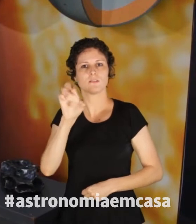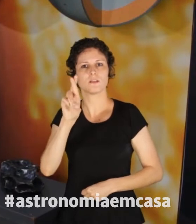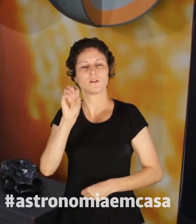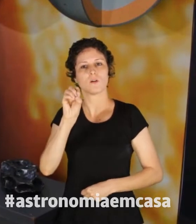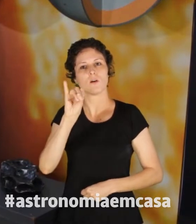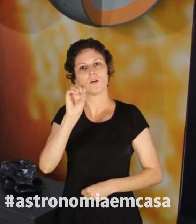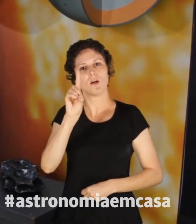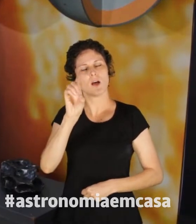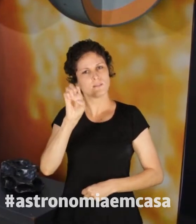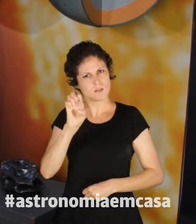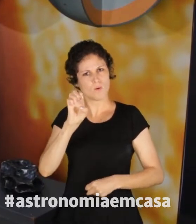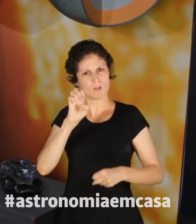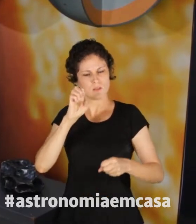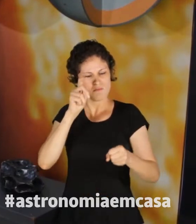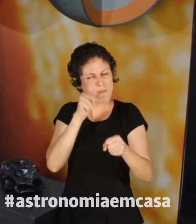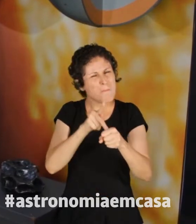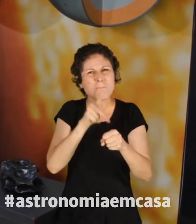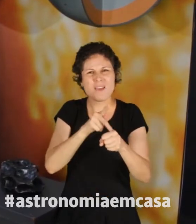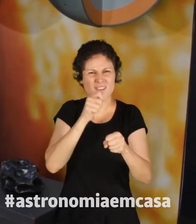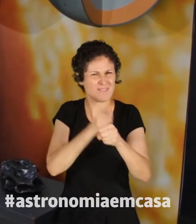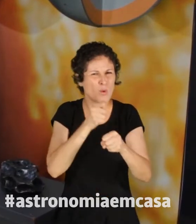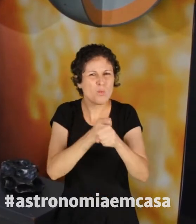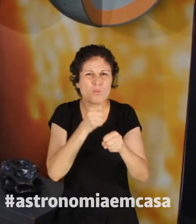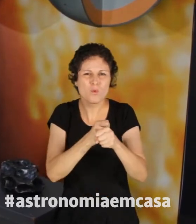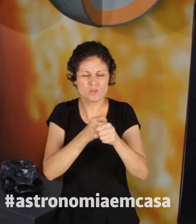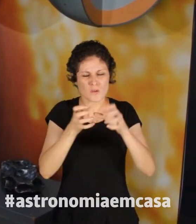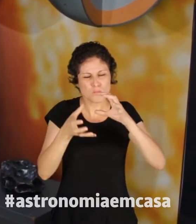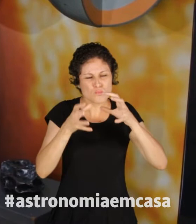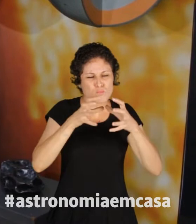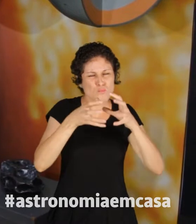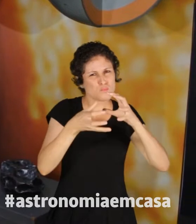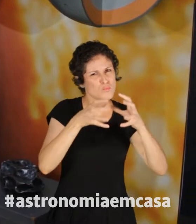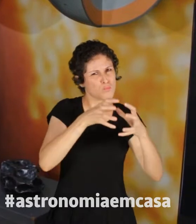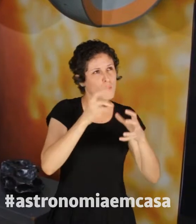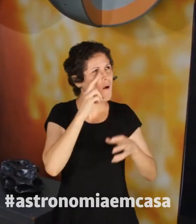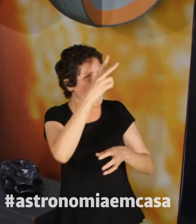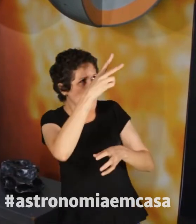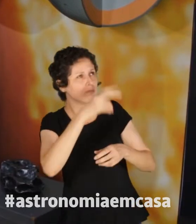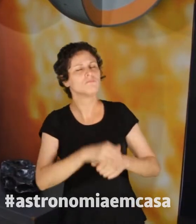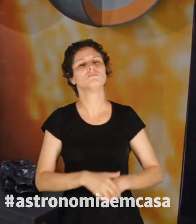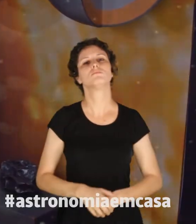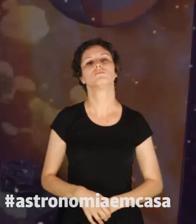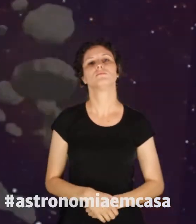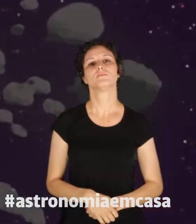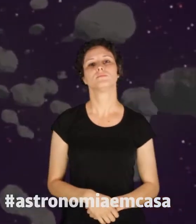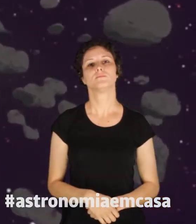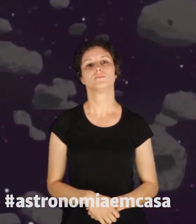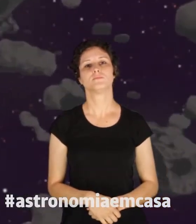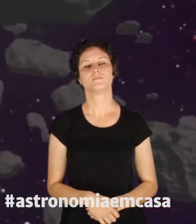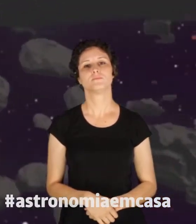chamamos de asteróides. E como essa região tem uma concentração muito grande de asteroides, nós chamamos de